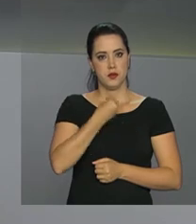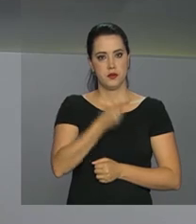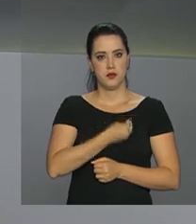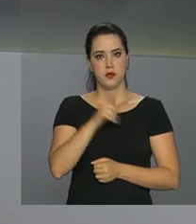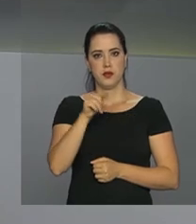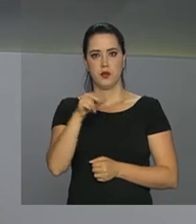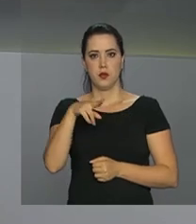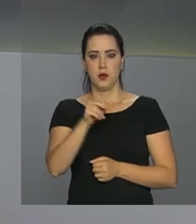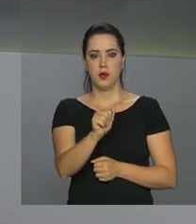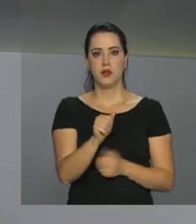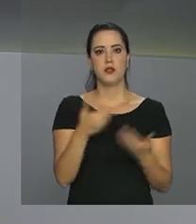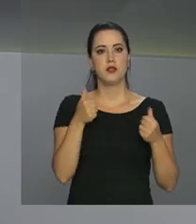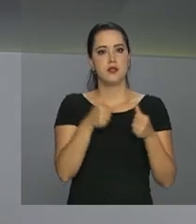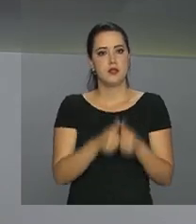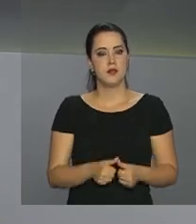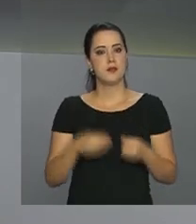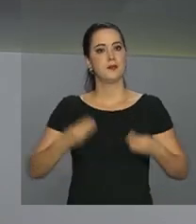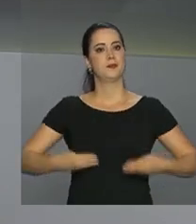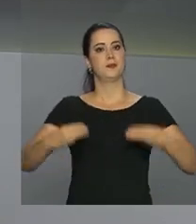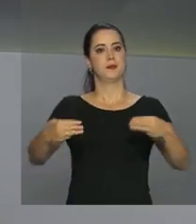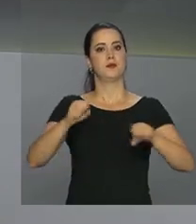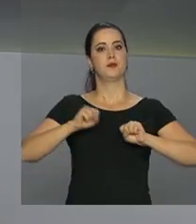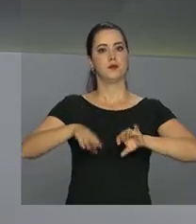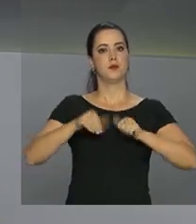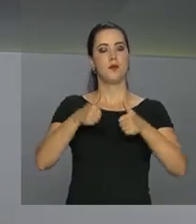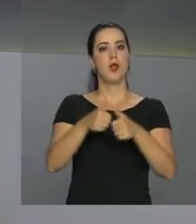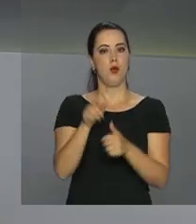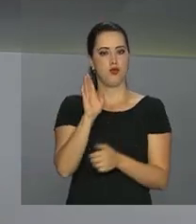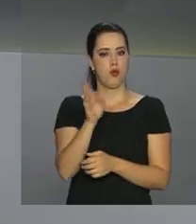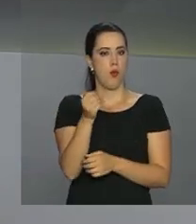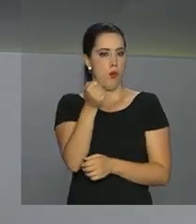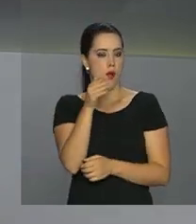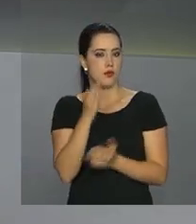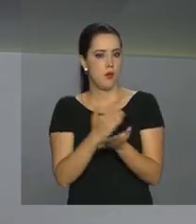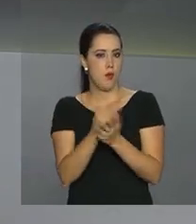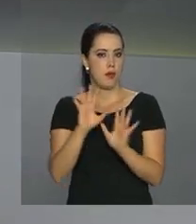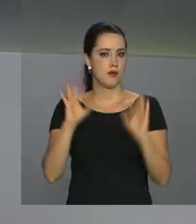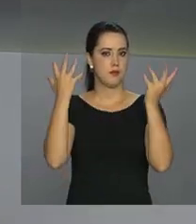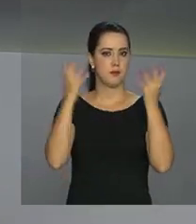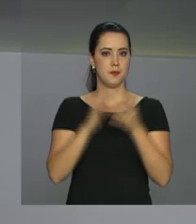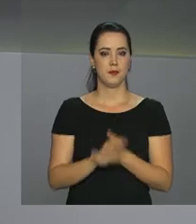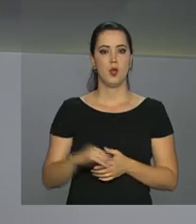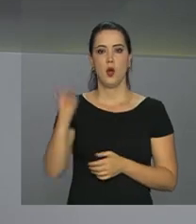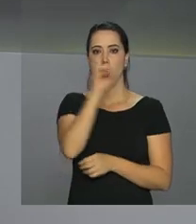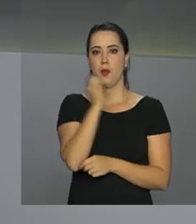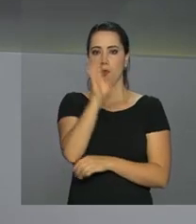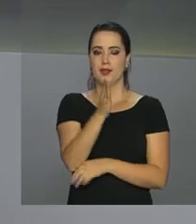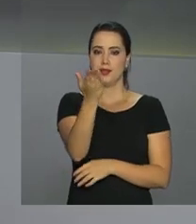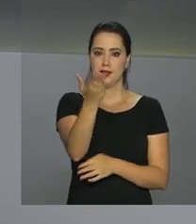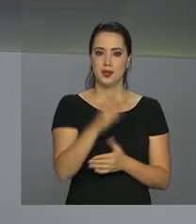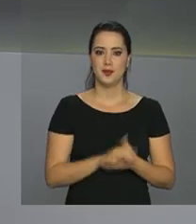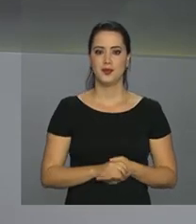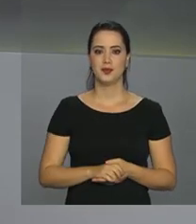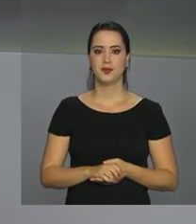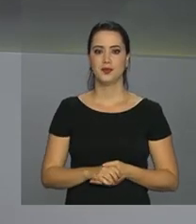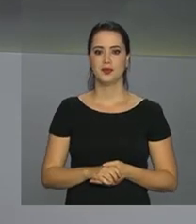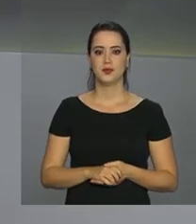repórter Luana Karen. Ela está lá no Ministério da Educação, onde daqui a pouco começa a cerimônia. Oi Luana, boa tarde.